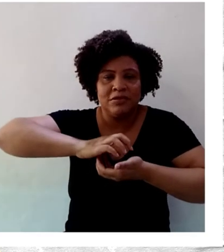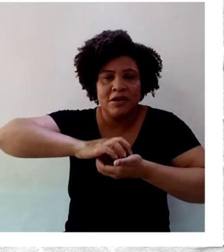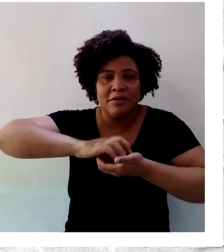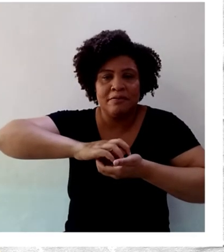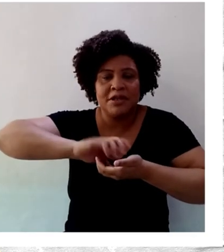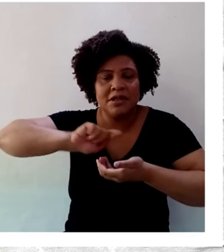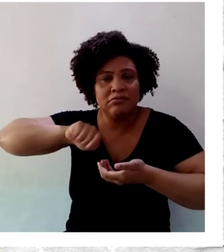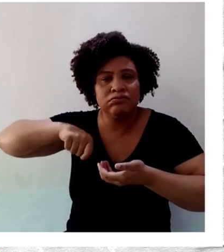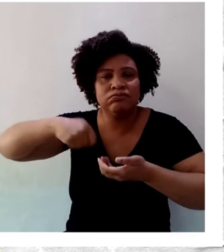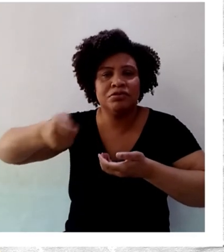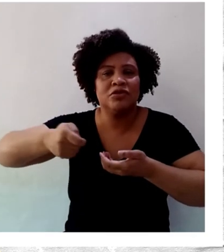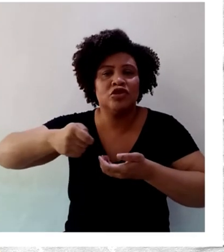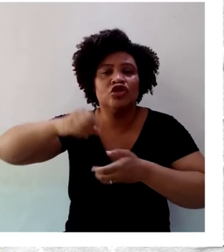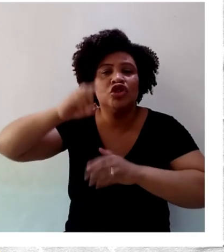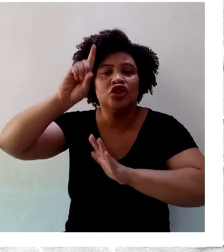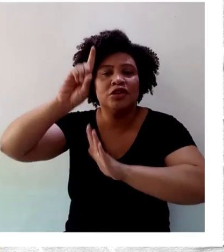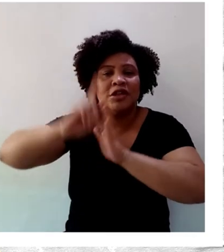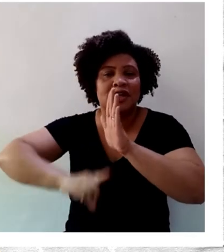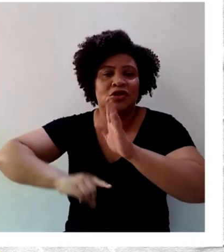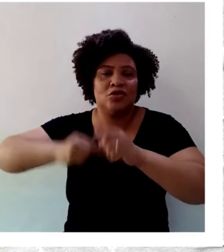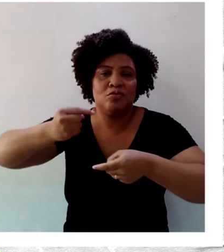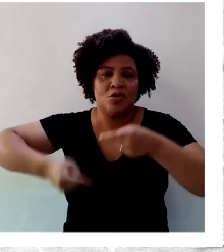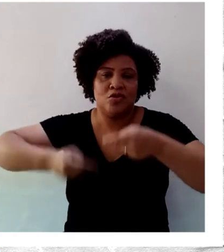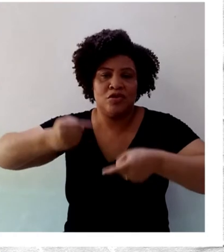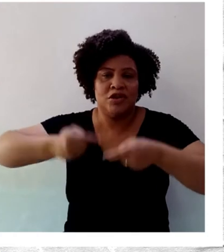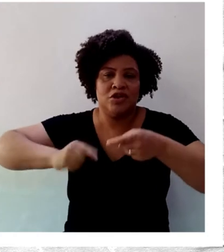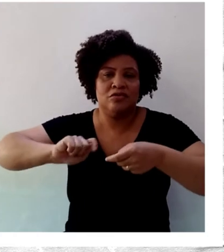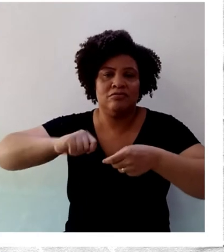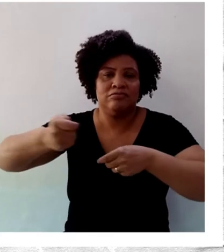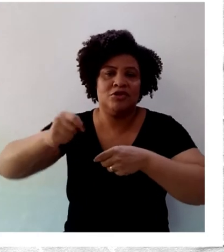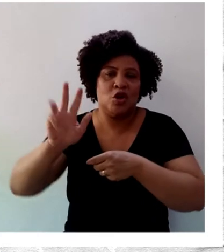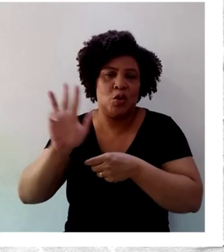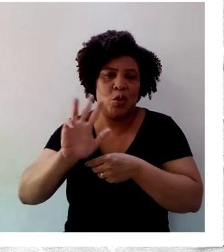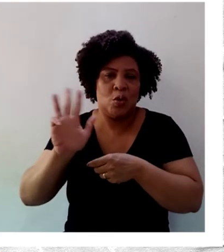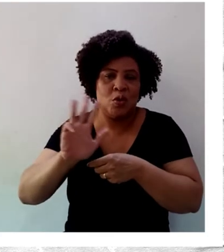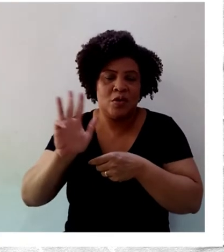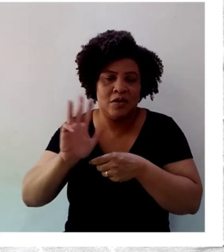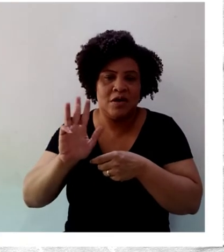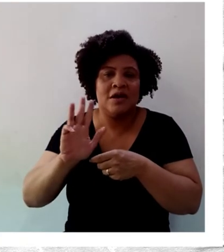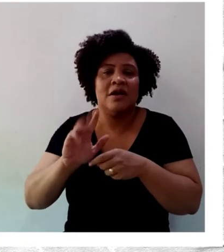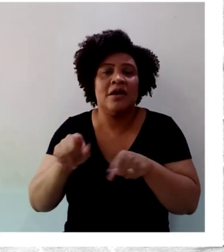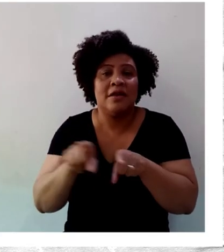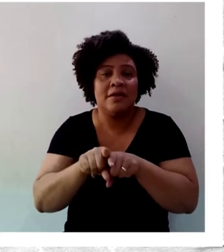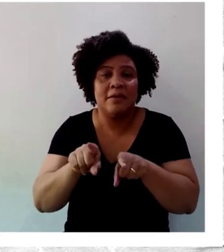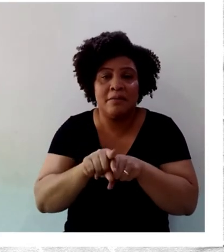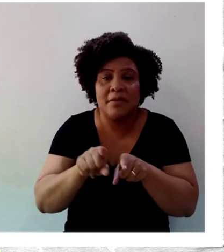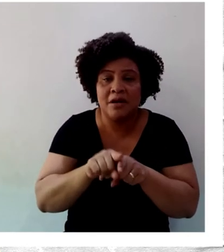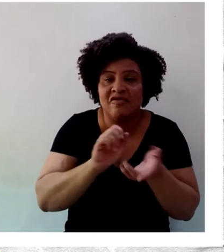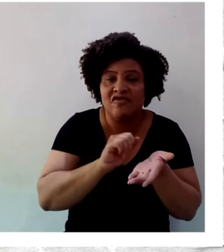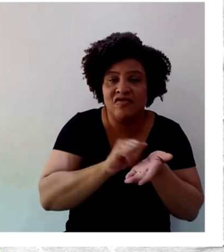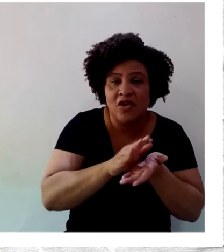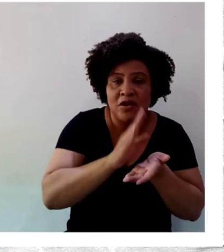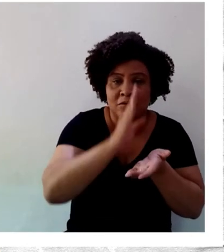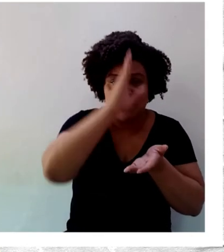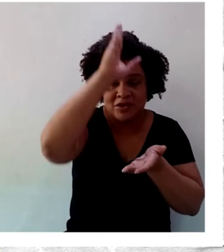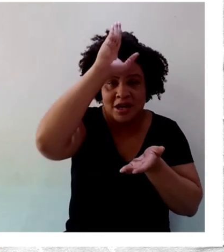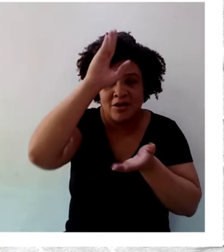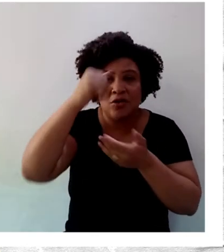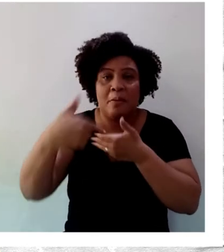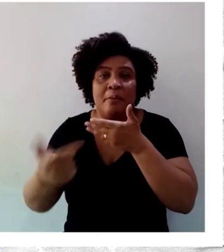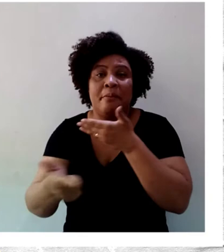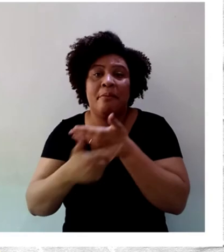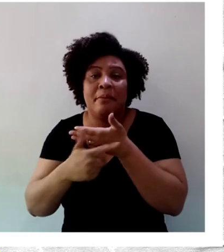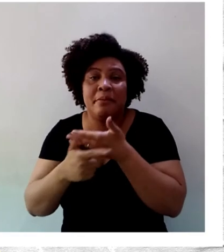Nessa batalha do fora Bolsonaro e em todas as outras, o PT cumpre um papel essencial. E por isso